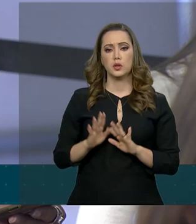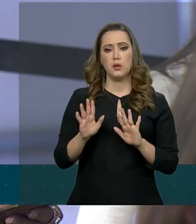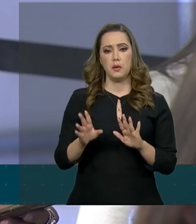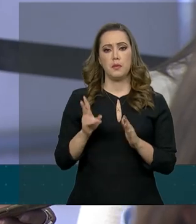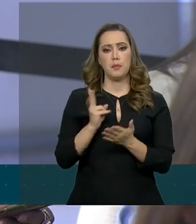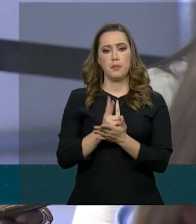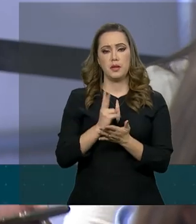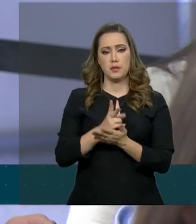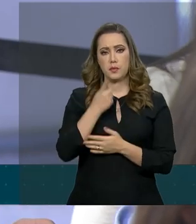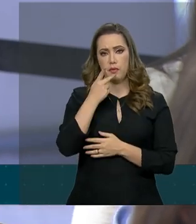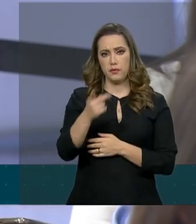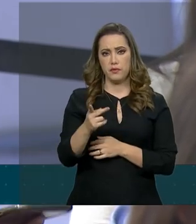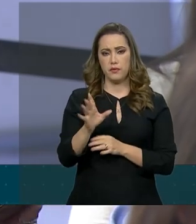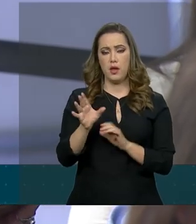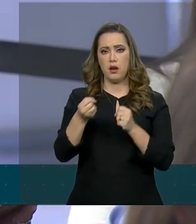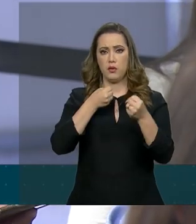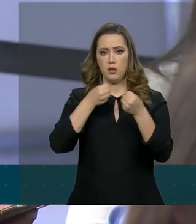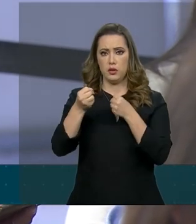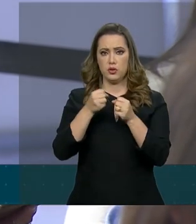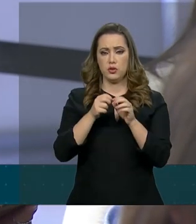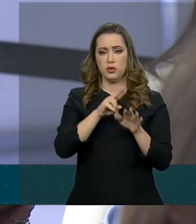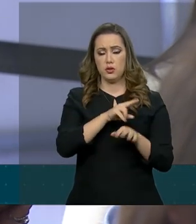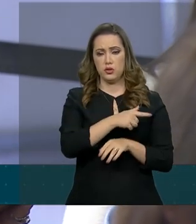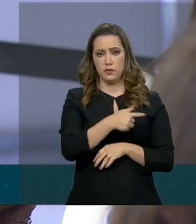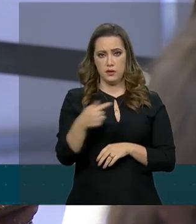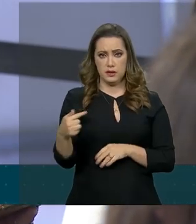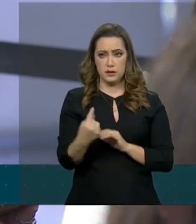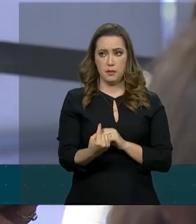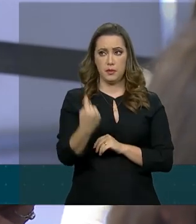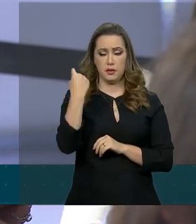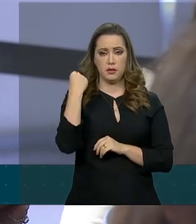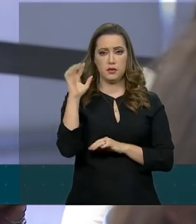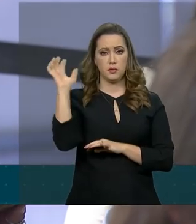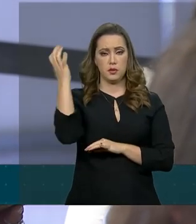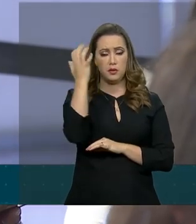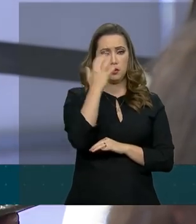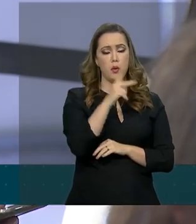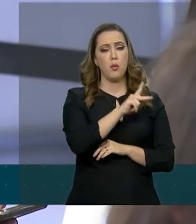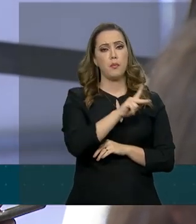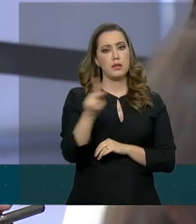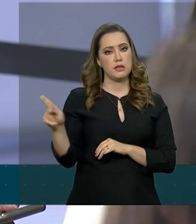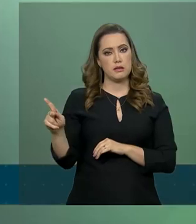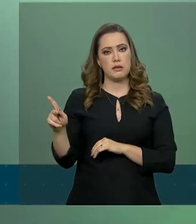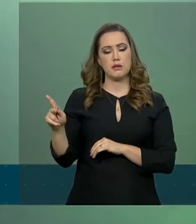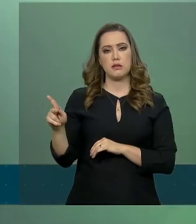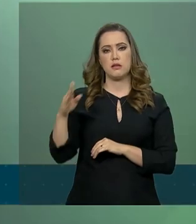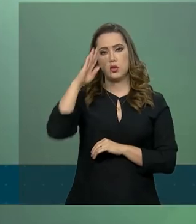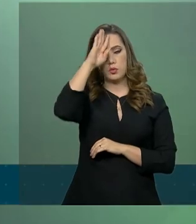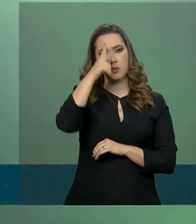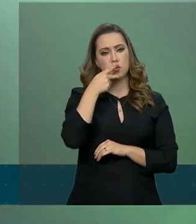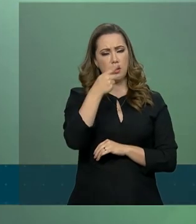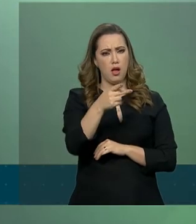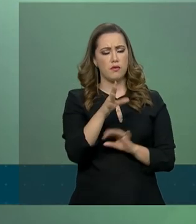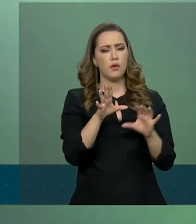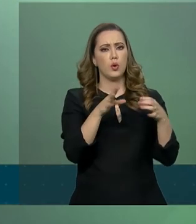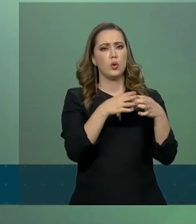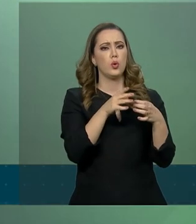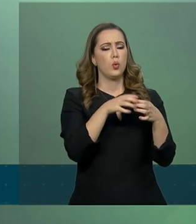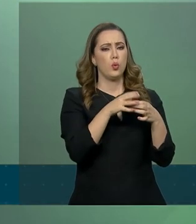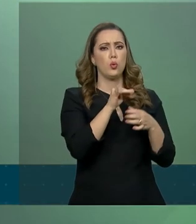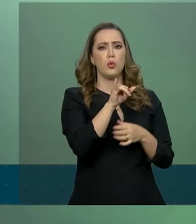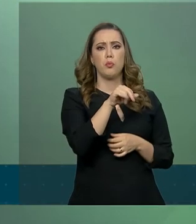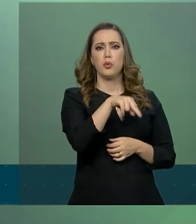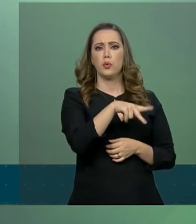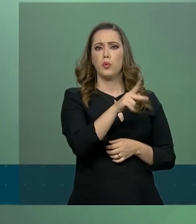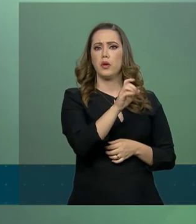sobre a coletiva da semana passada do meio ambiente. O presidente falou que a cúpula do INPE deveria ter avisado sobre os dados de